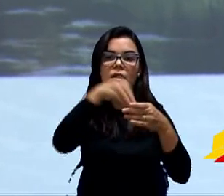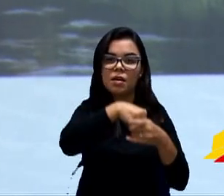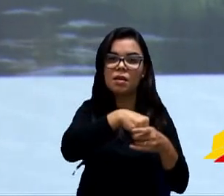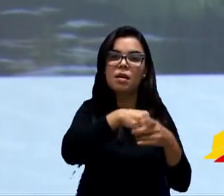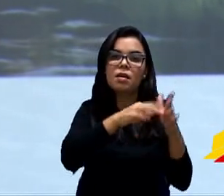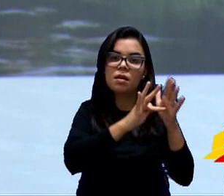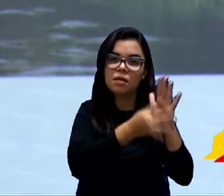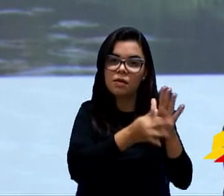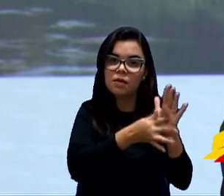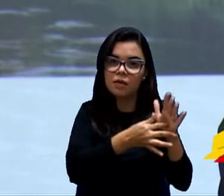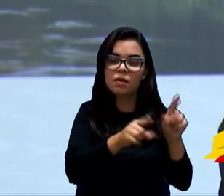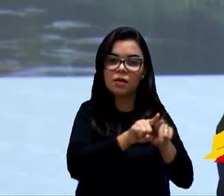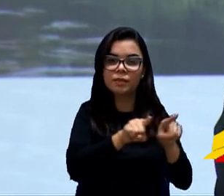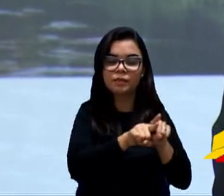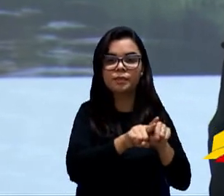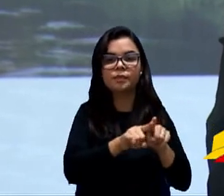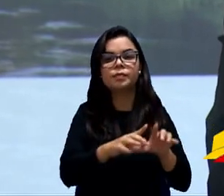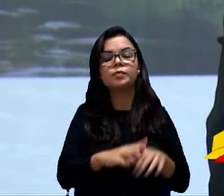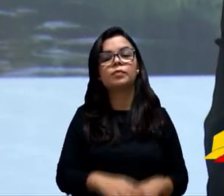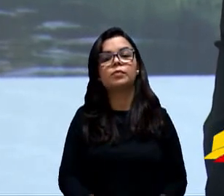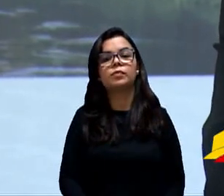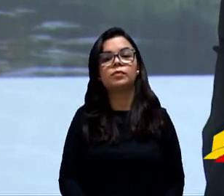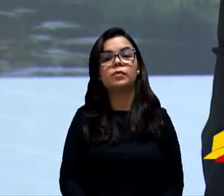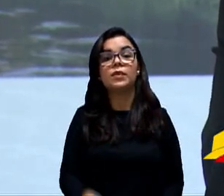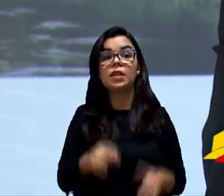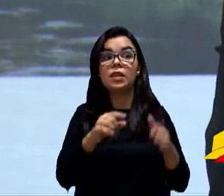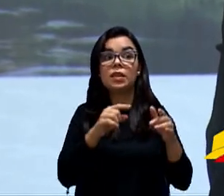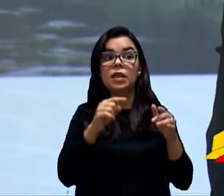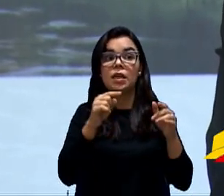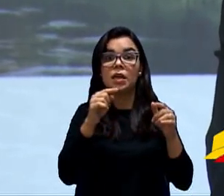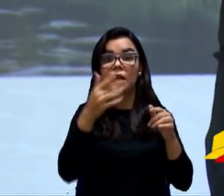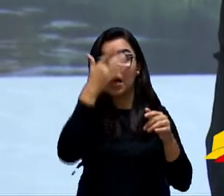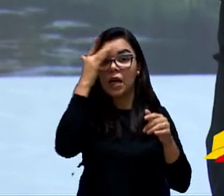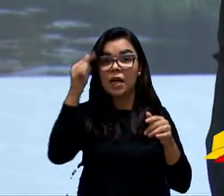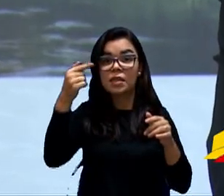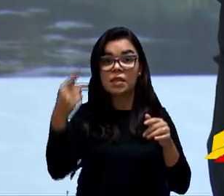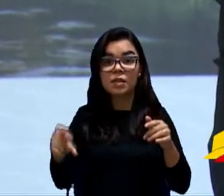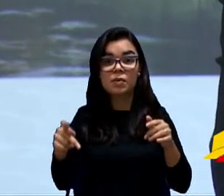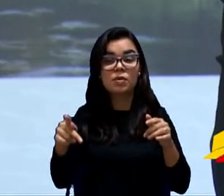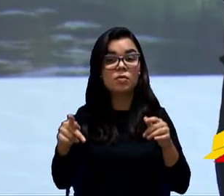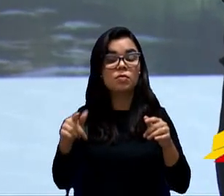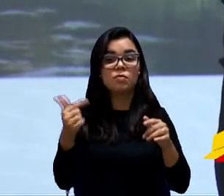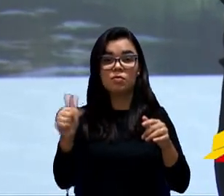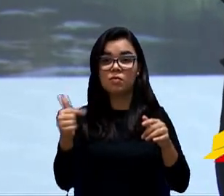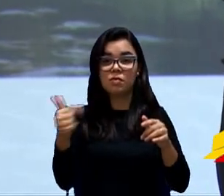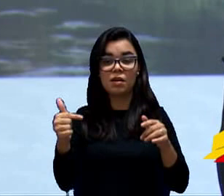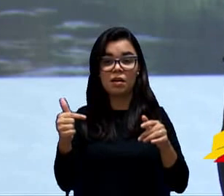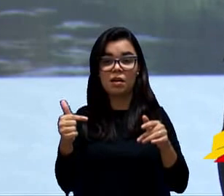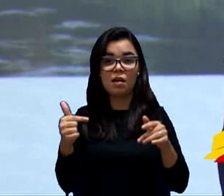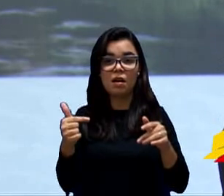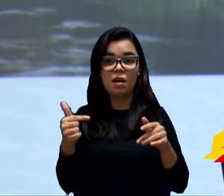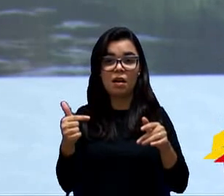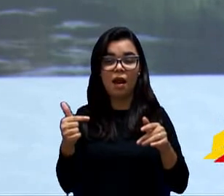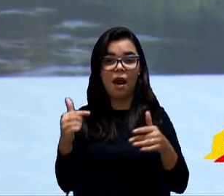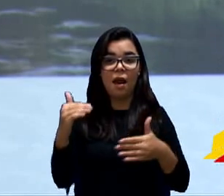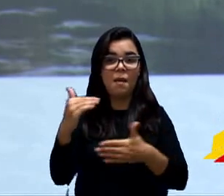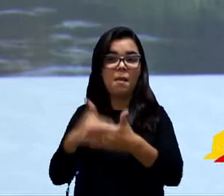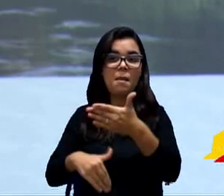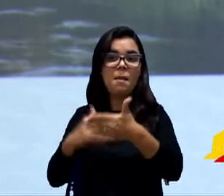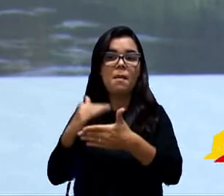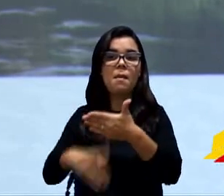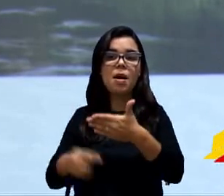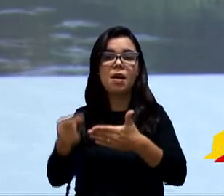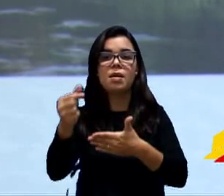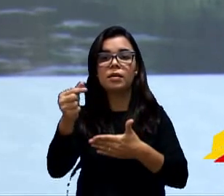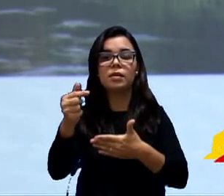transcorrer desse ano do exercício 2021, esses dependentes não representam gasto nenhum para o sistema da Fundação de Saúde.